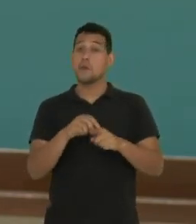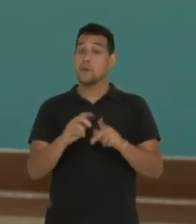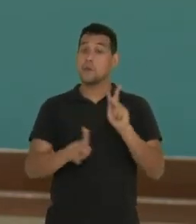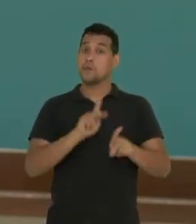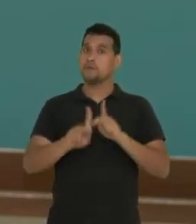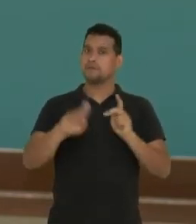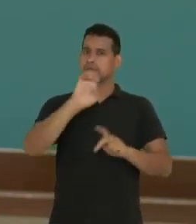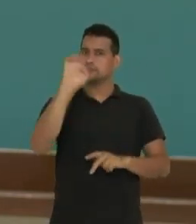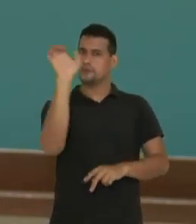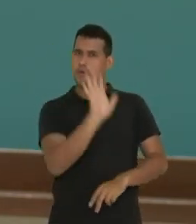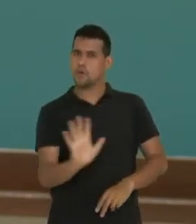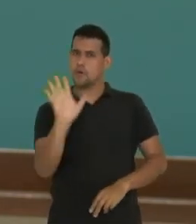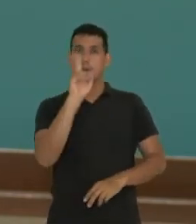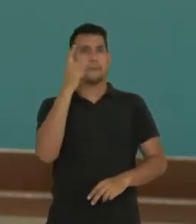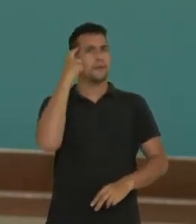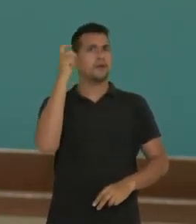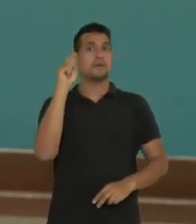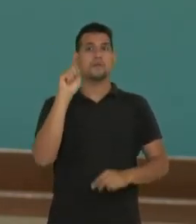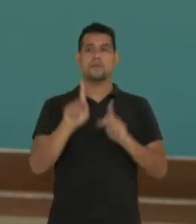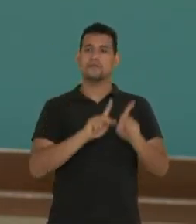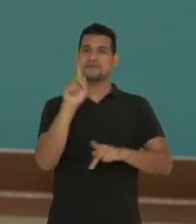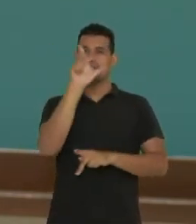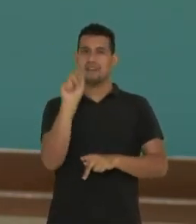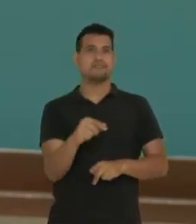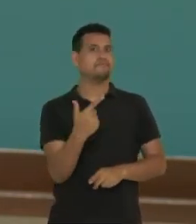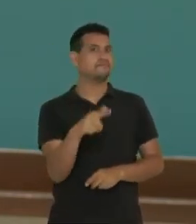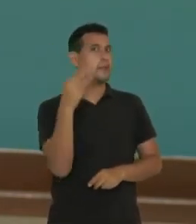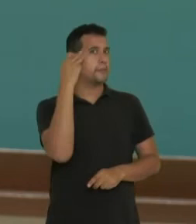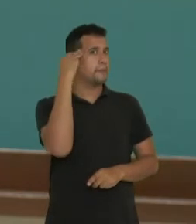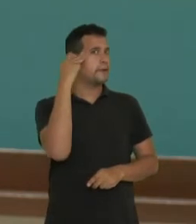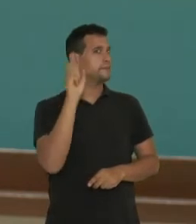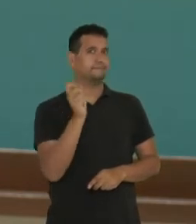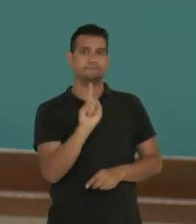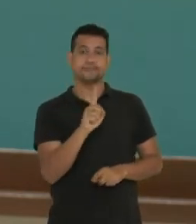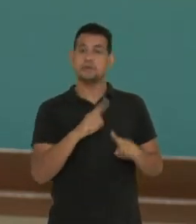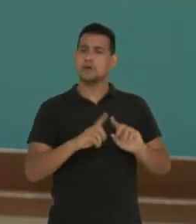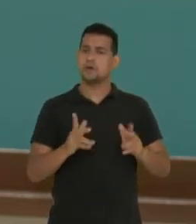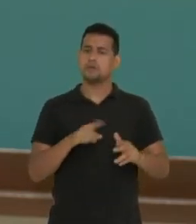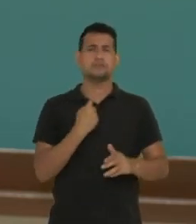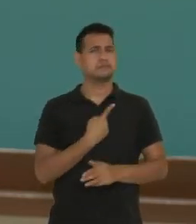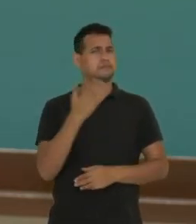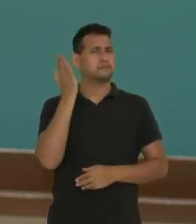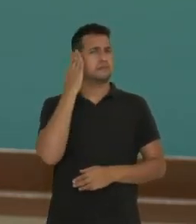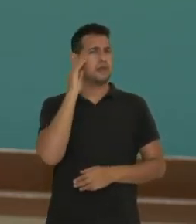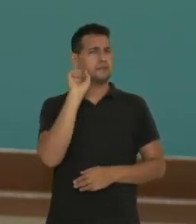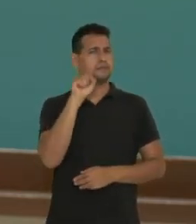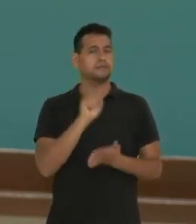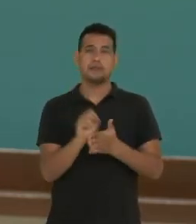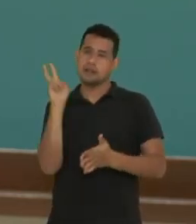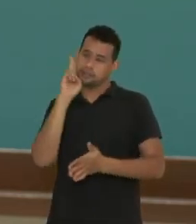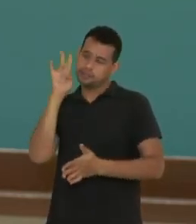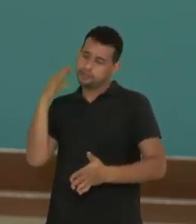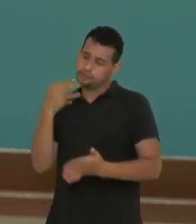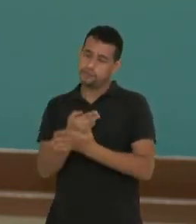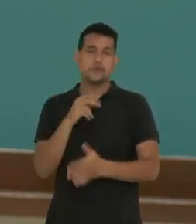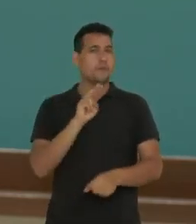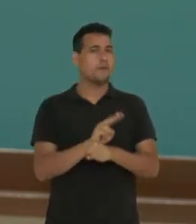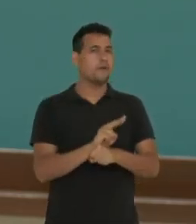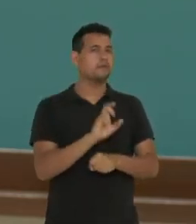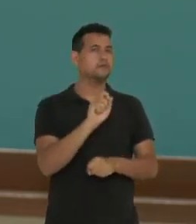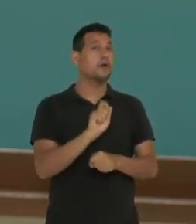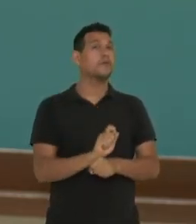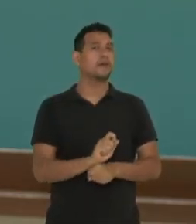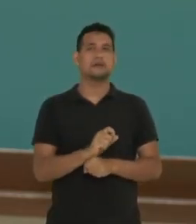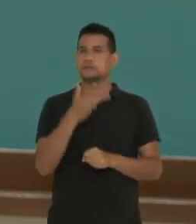acreditavam que os africanos não tinham memória da própria história. Hoje nós sabemos que a sua história foi preservada por meio